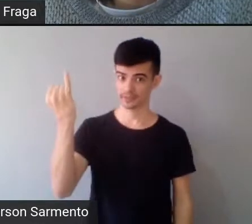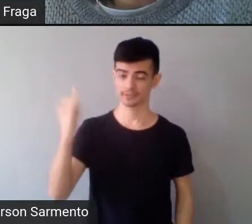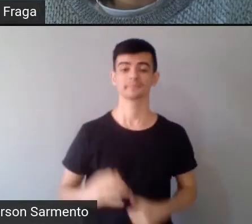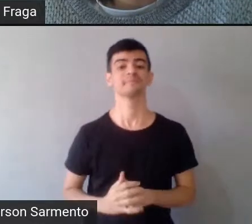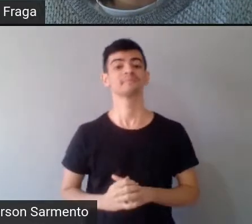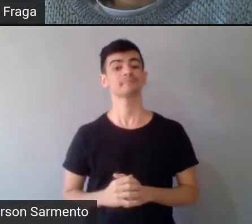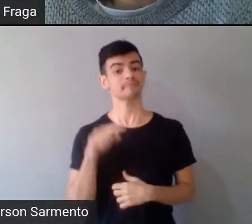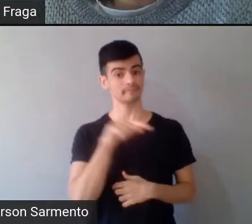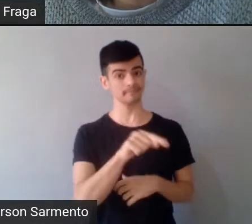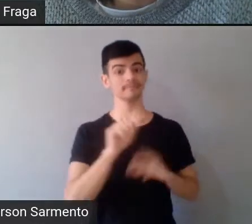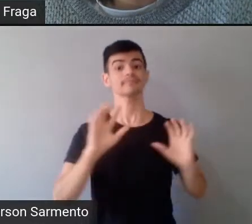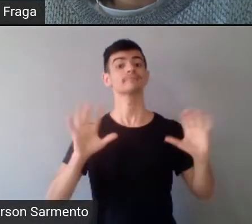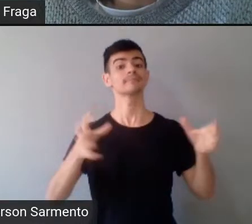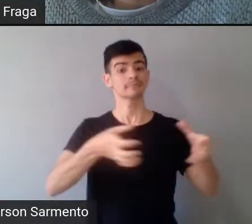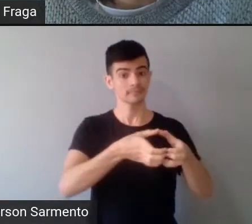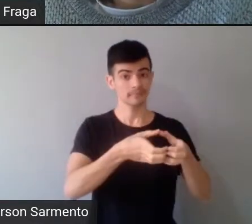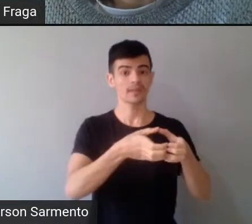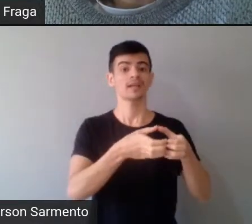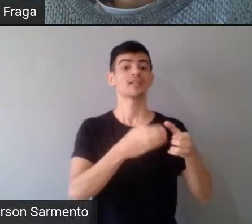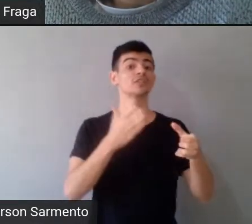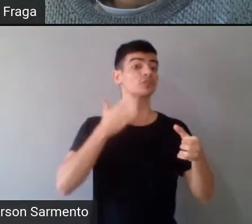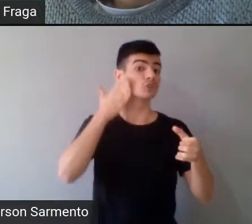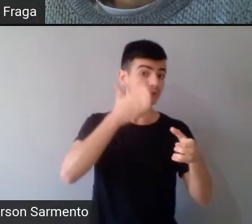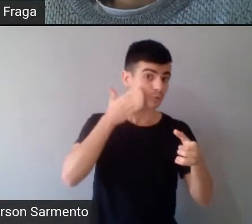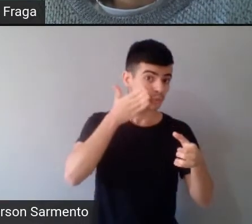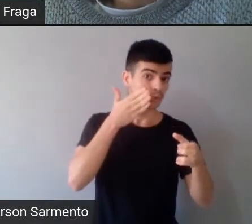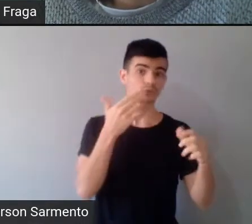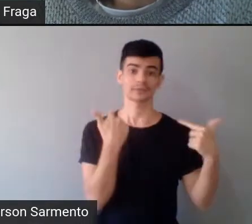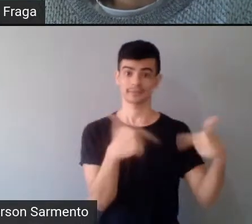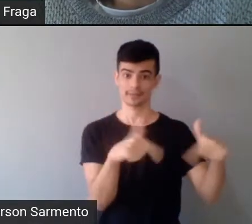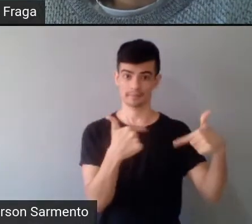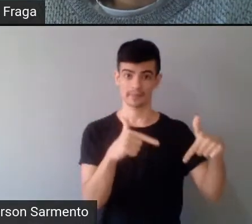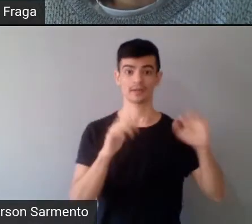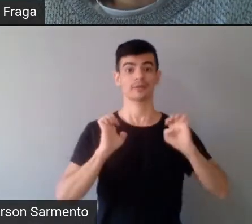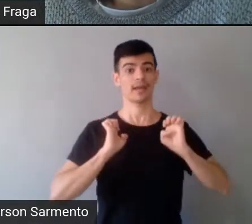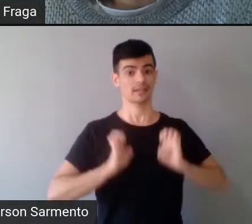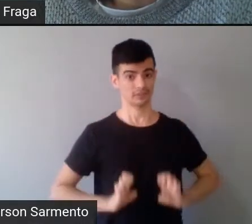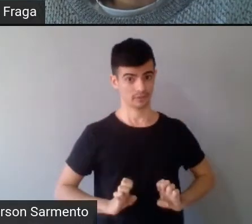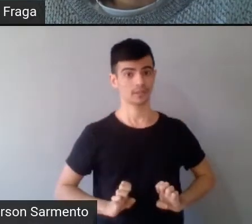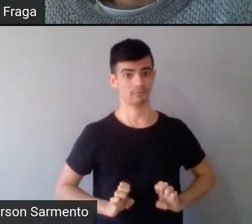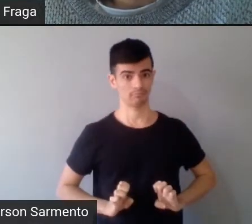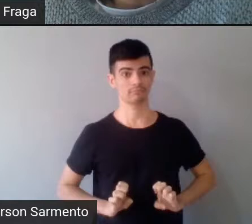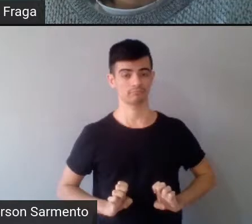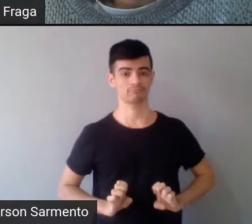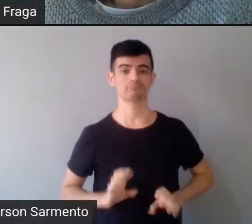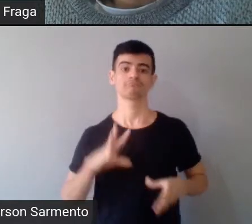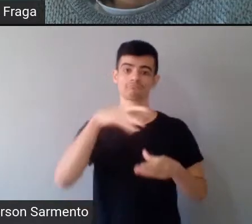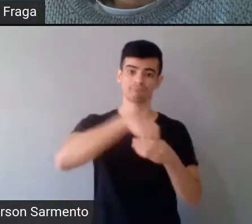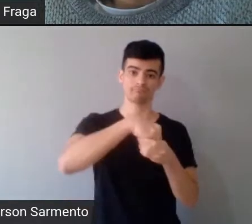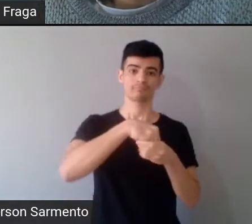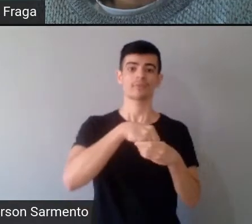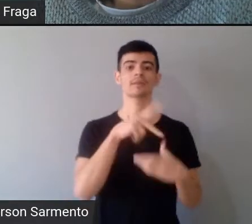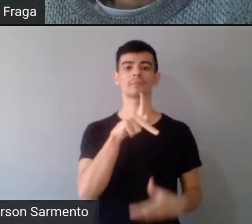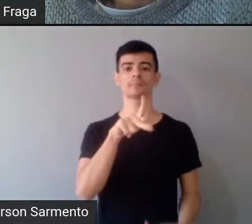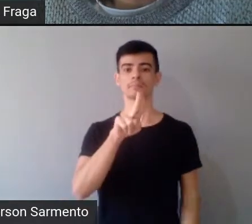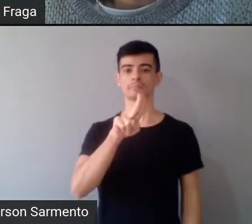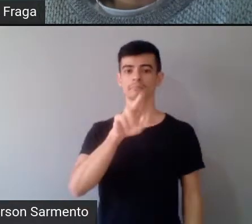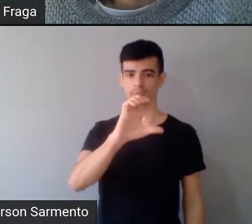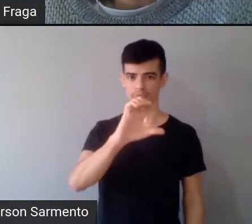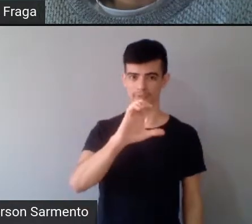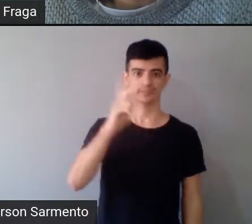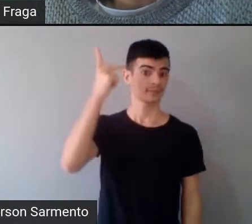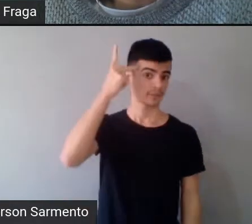Discurso, Trabalho e Ética, associado à PUC-SP, com o Ateliê